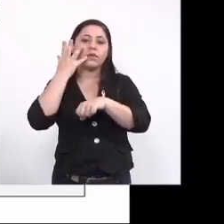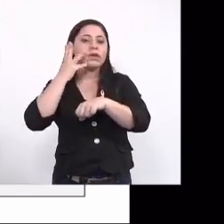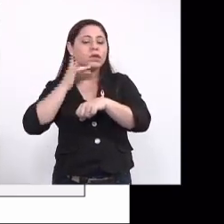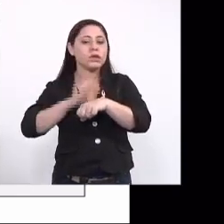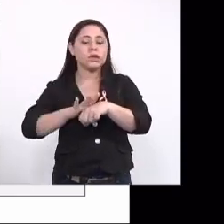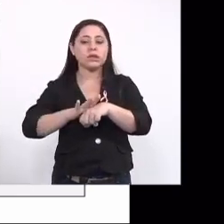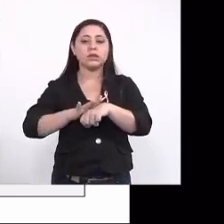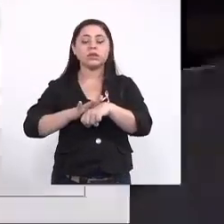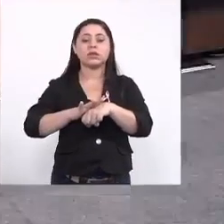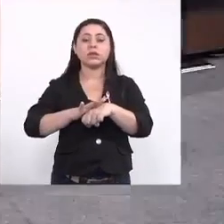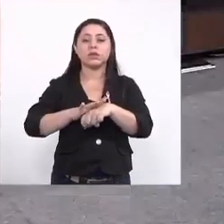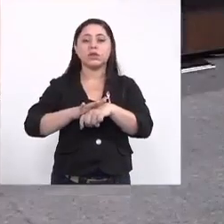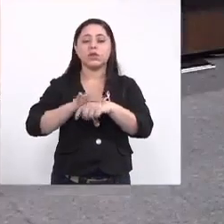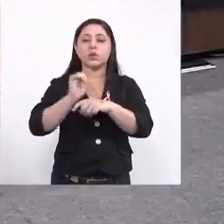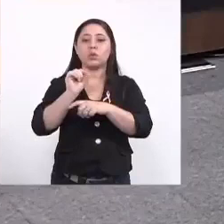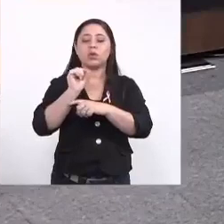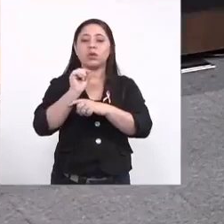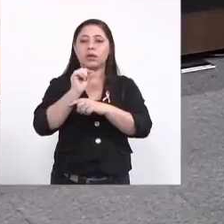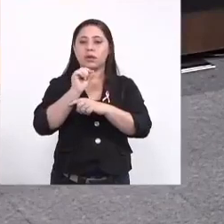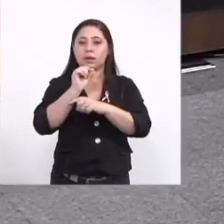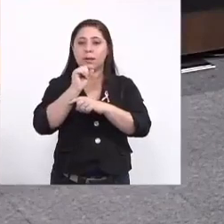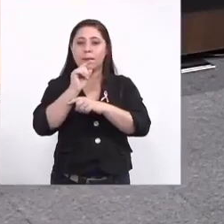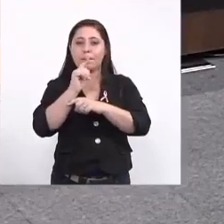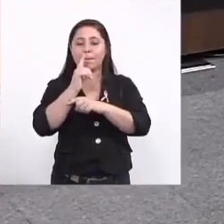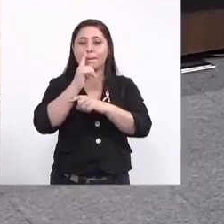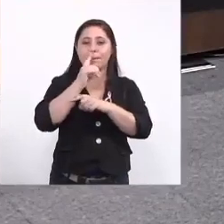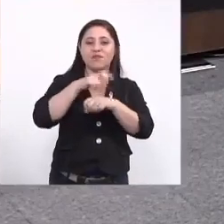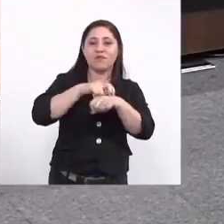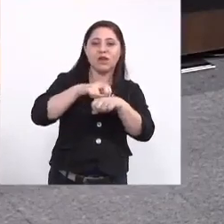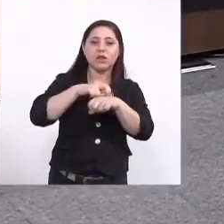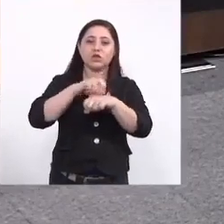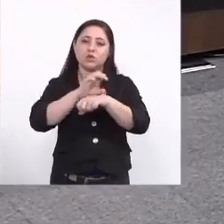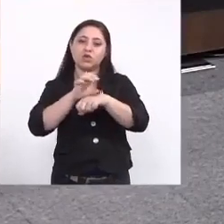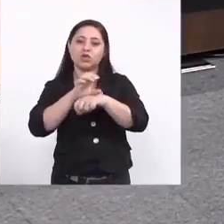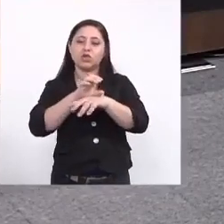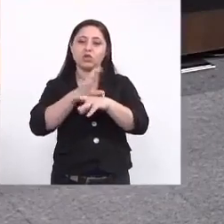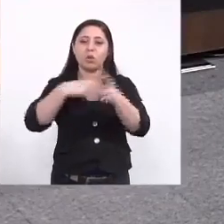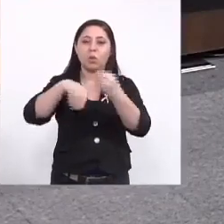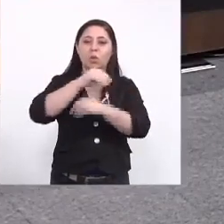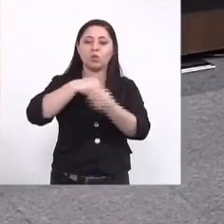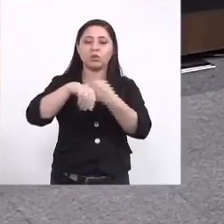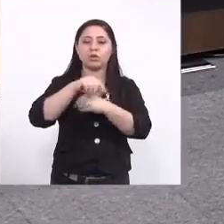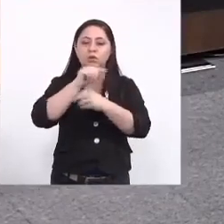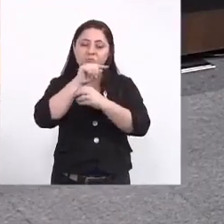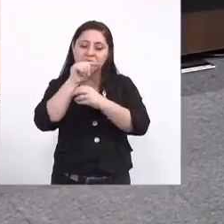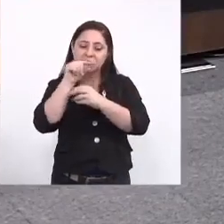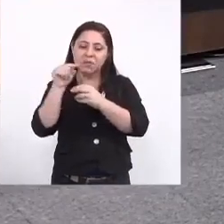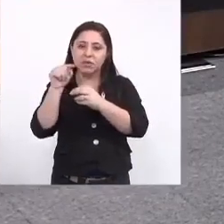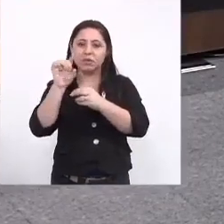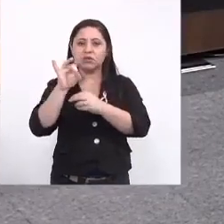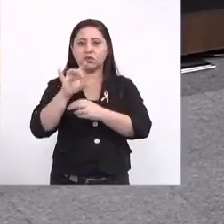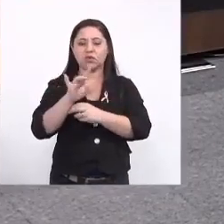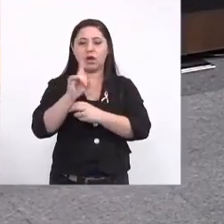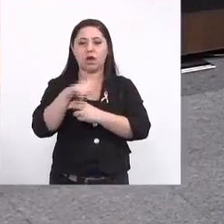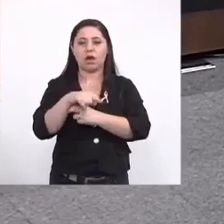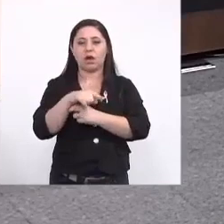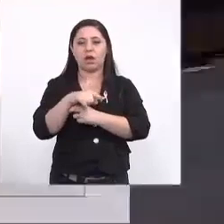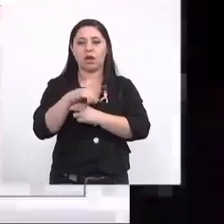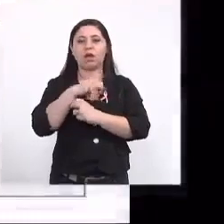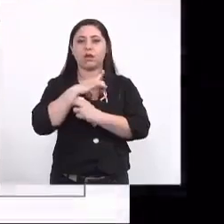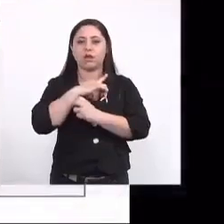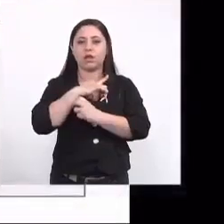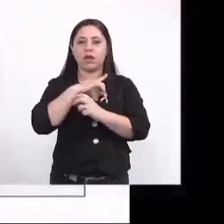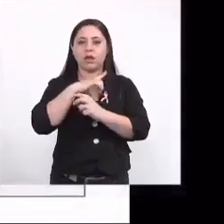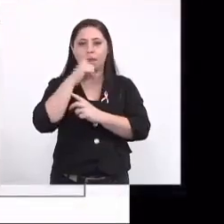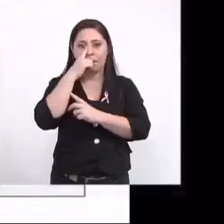E o que está riscado, a mescla do verde com cinza, esse riscadinho aí, quer dizer que tem